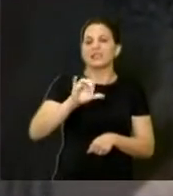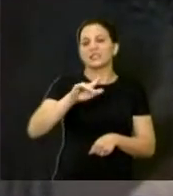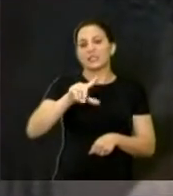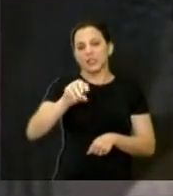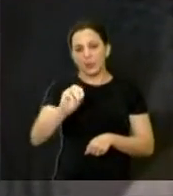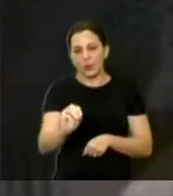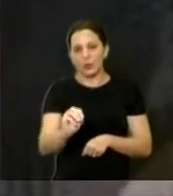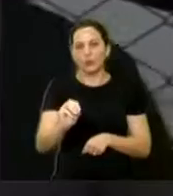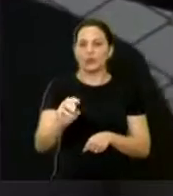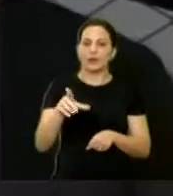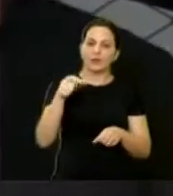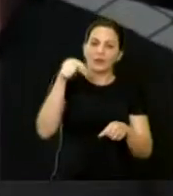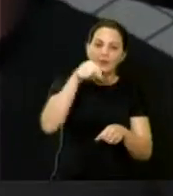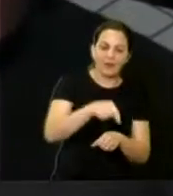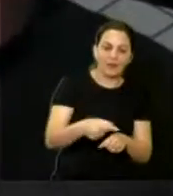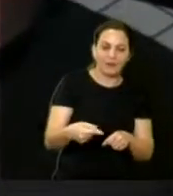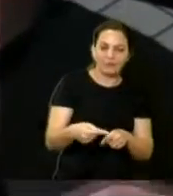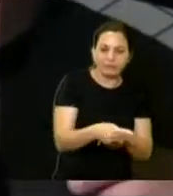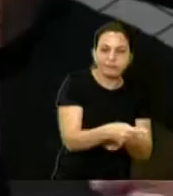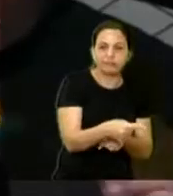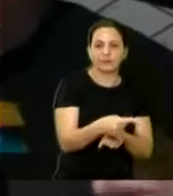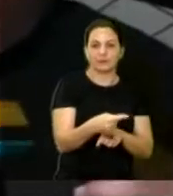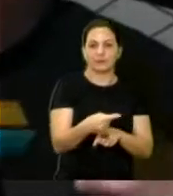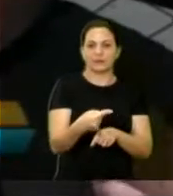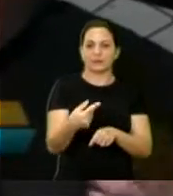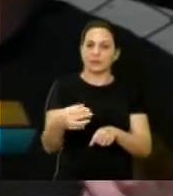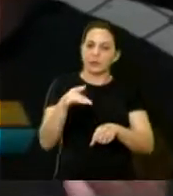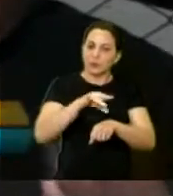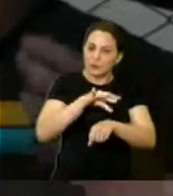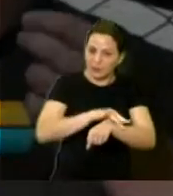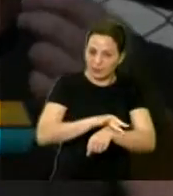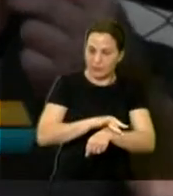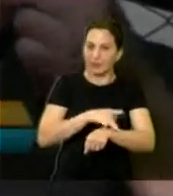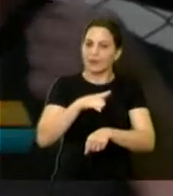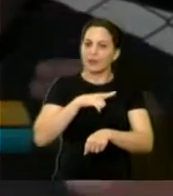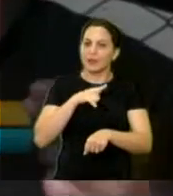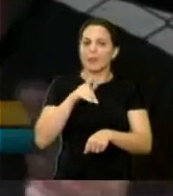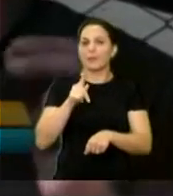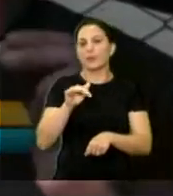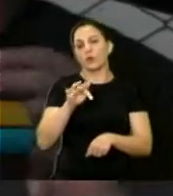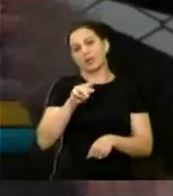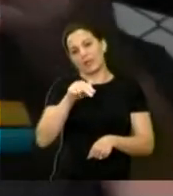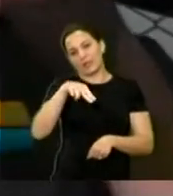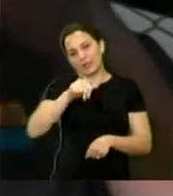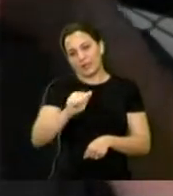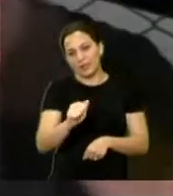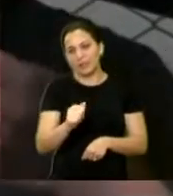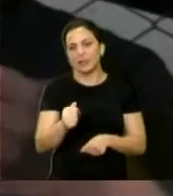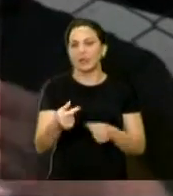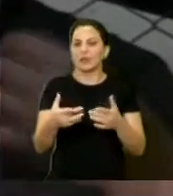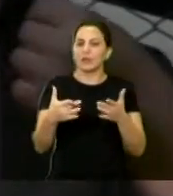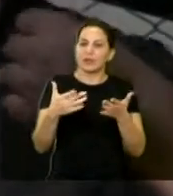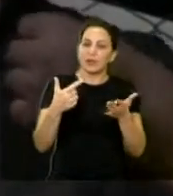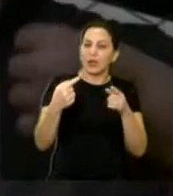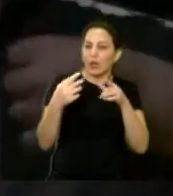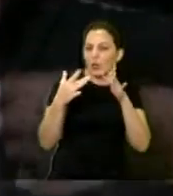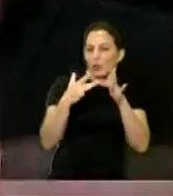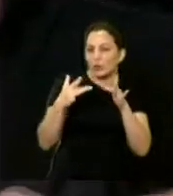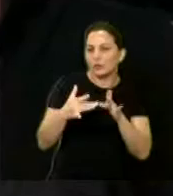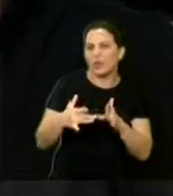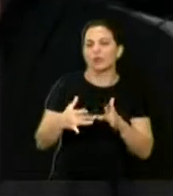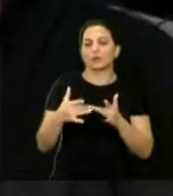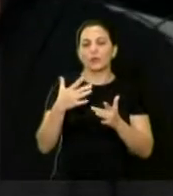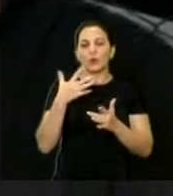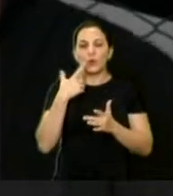larva do mosquito. Então, esse bacilos possui uma proteína que, em contato com a saliva da larva, se transforma no cristal e destrói